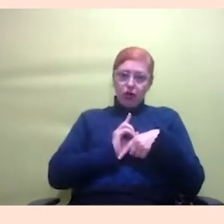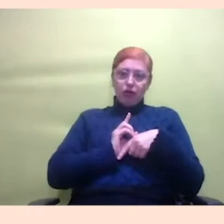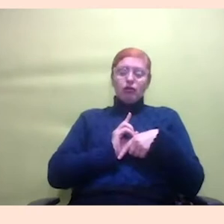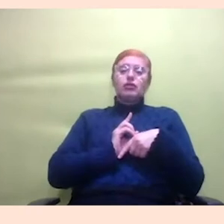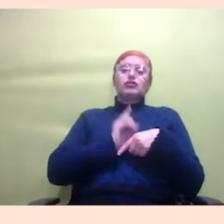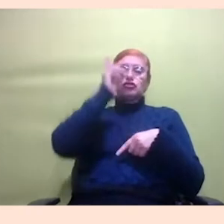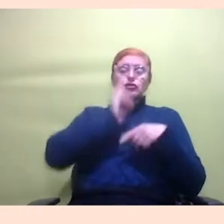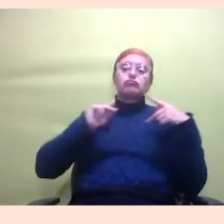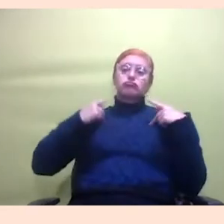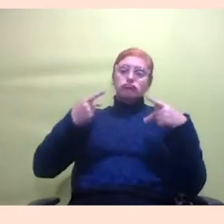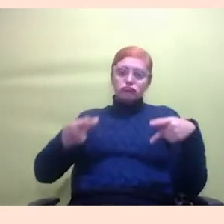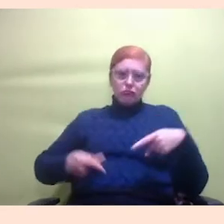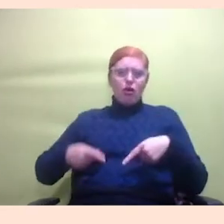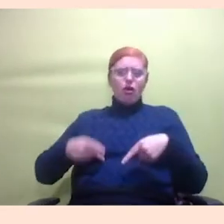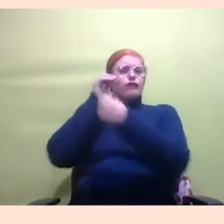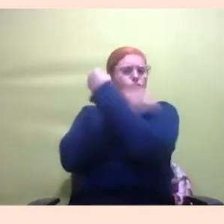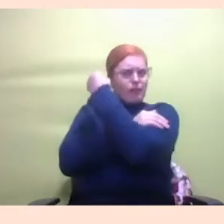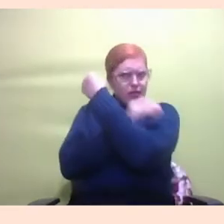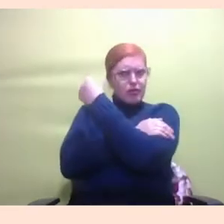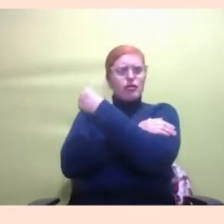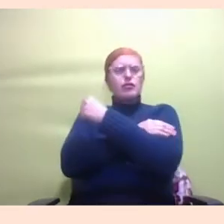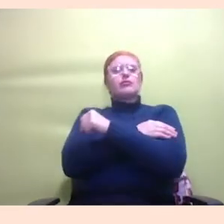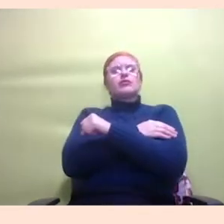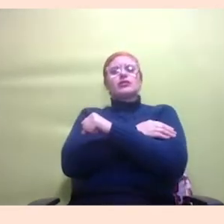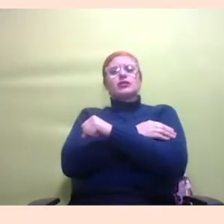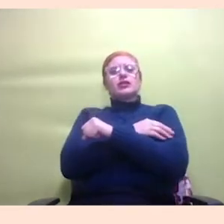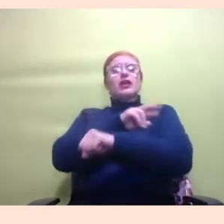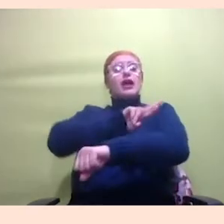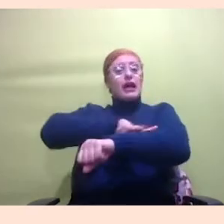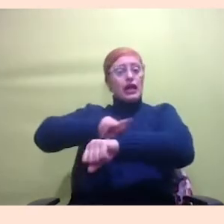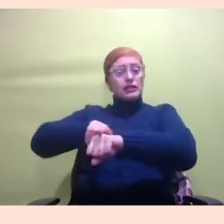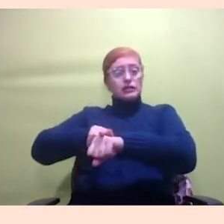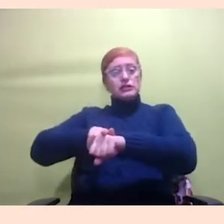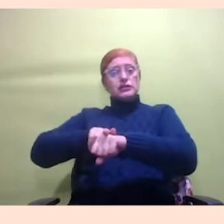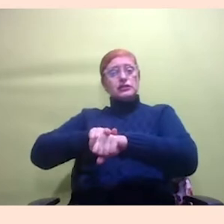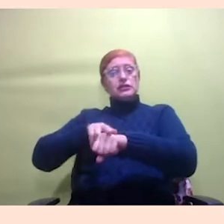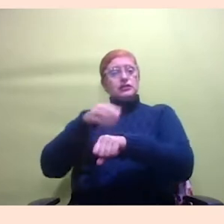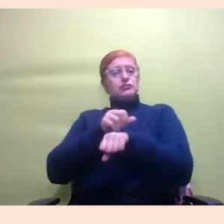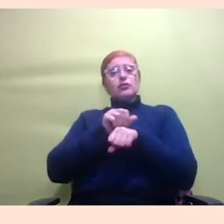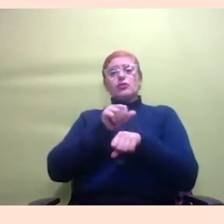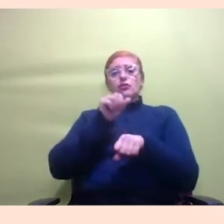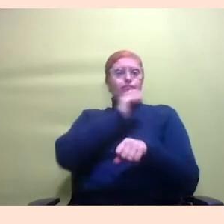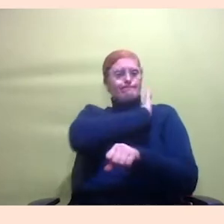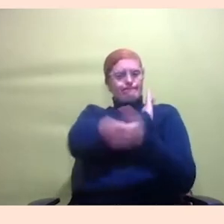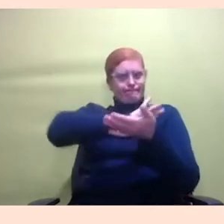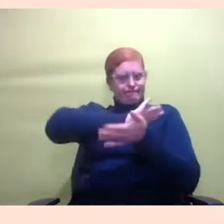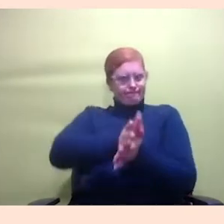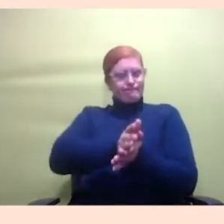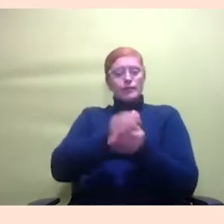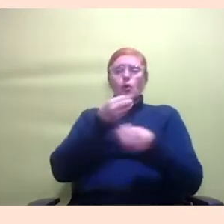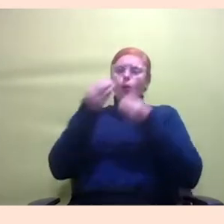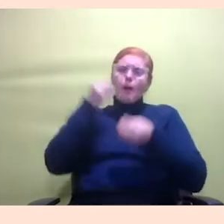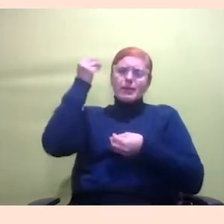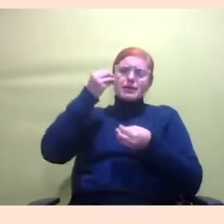feminismo antirracismo né como é que vocês veem que essa experiência impacta o